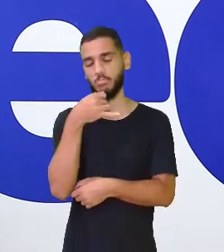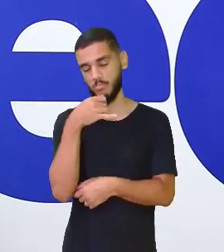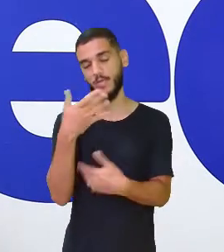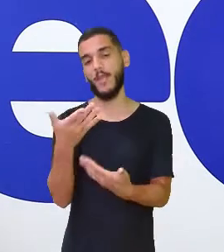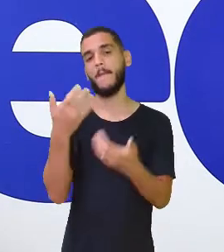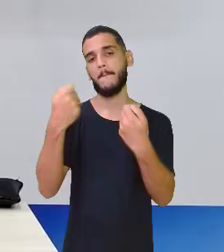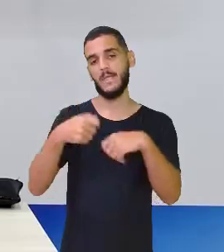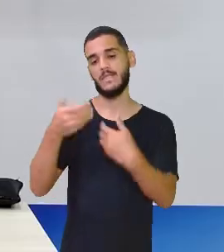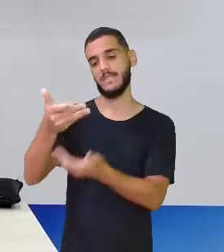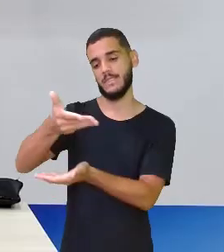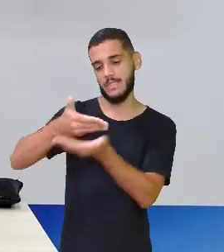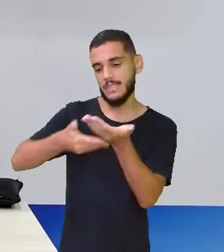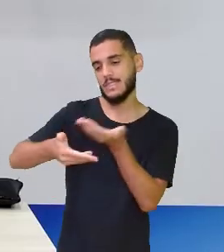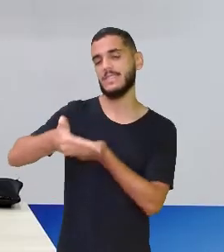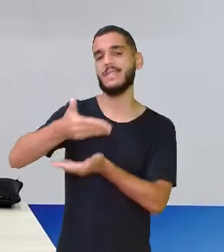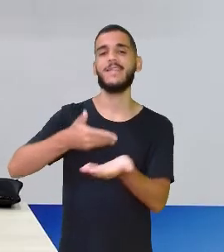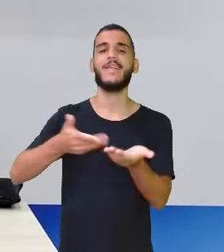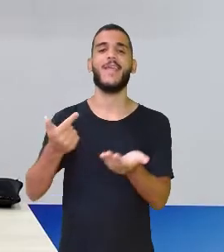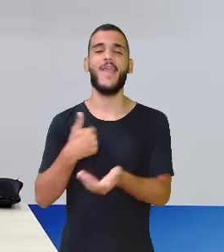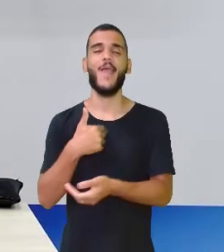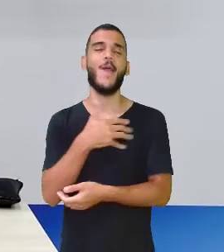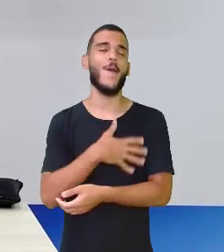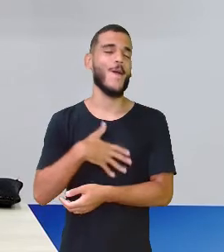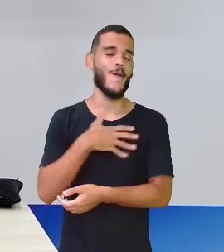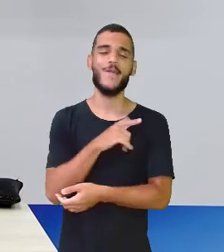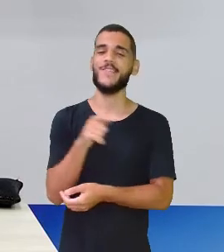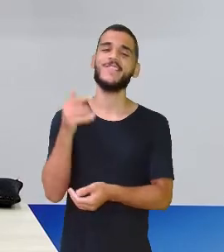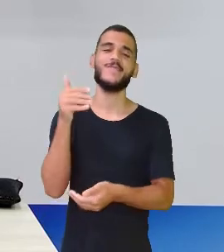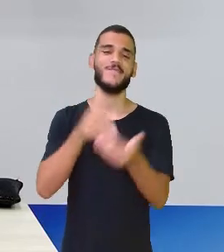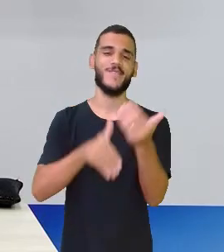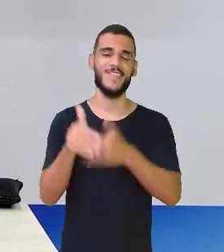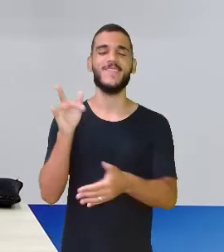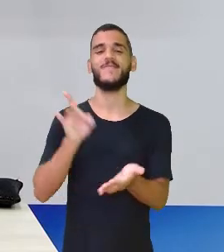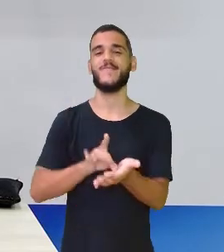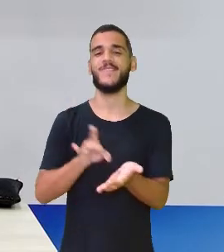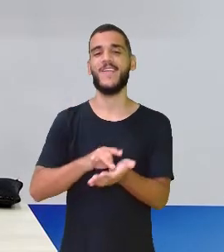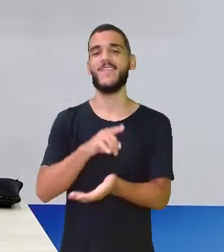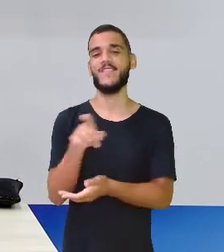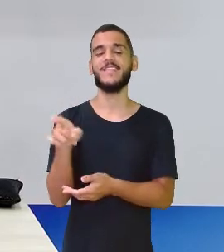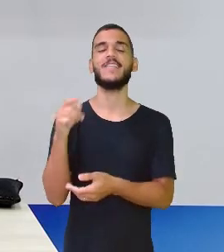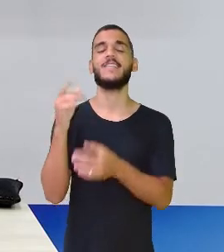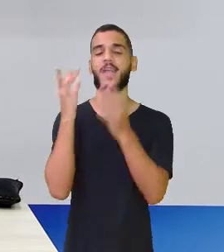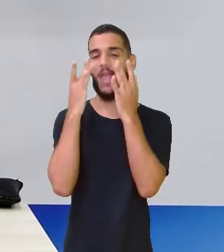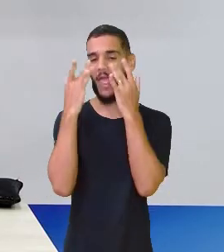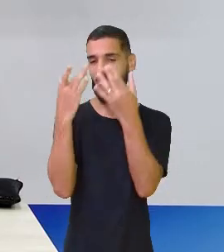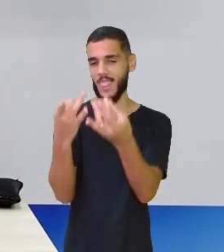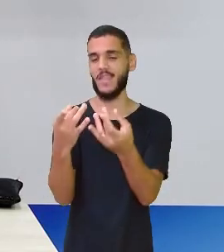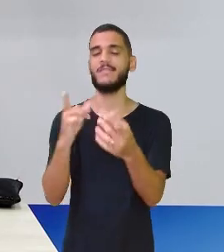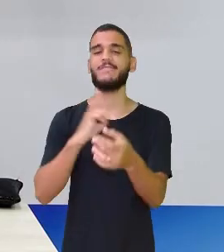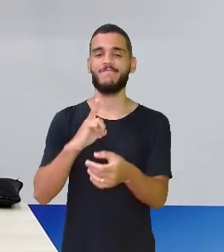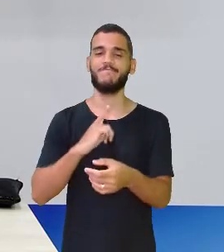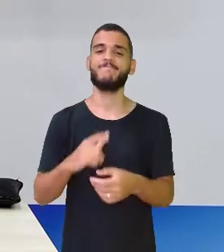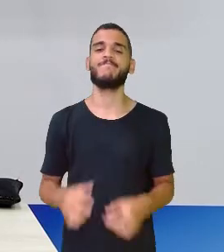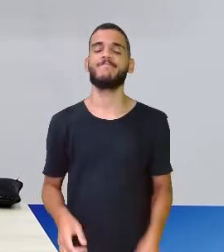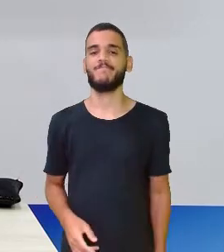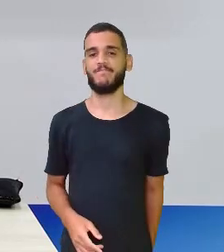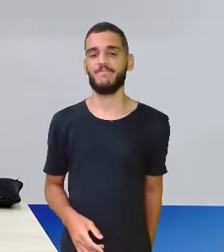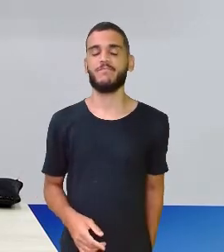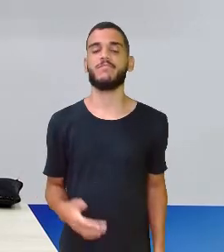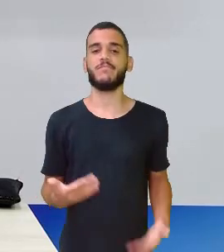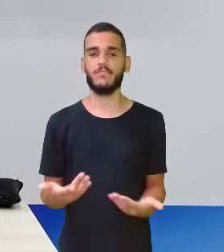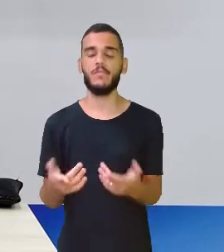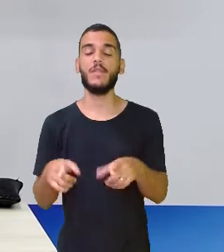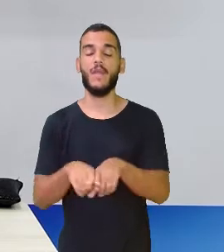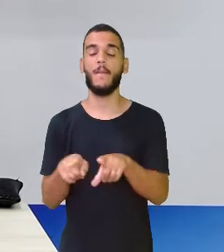interagir? Exatamente. Eu gosto muito quando vocês participam comigo. Sei que vocês estão atentos, né? Para me ajudar,